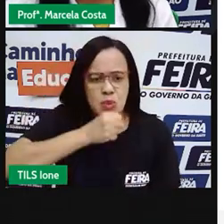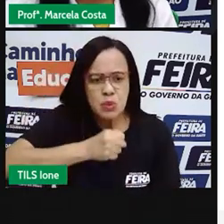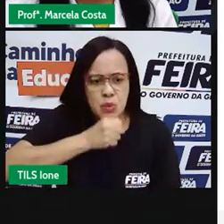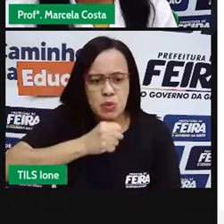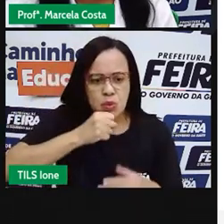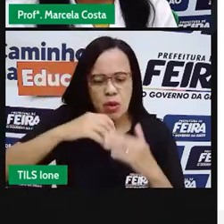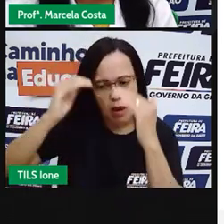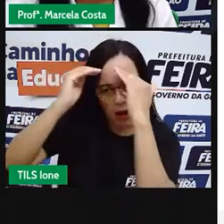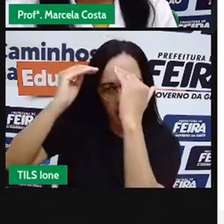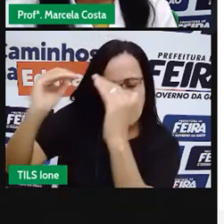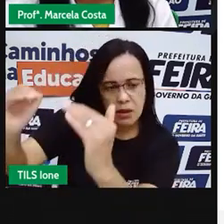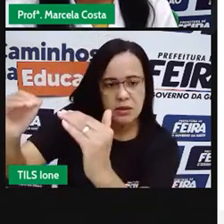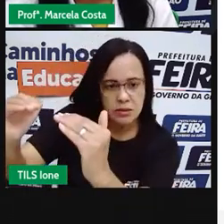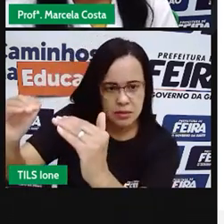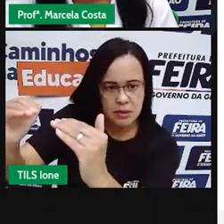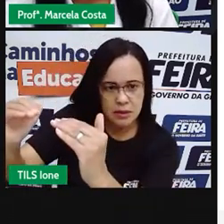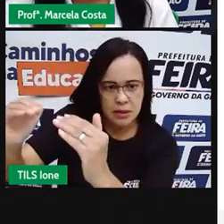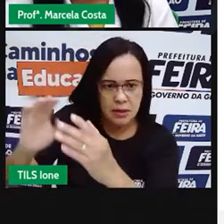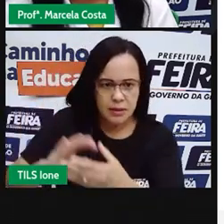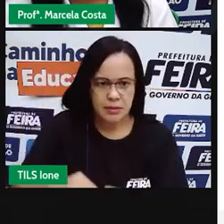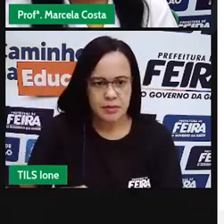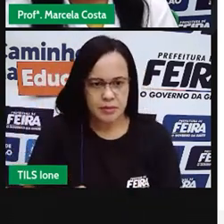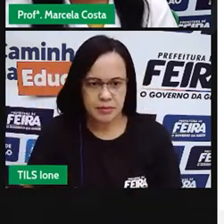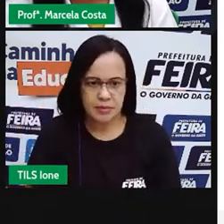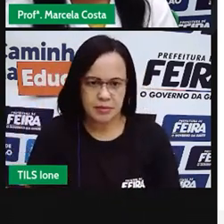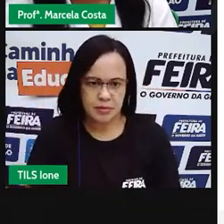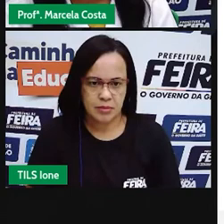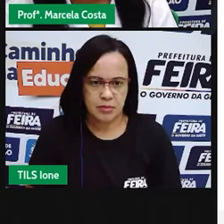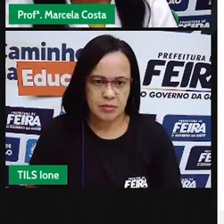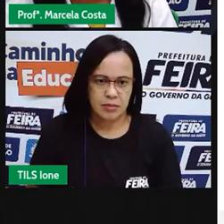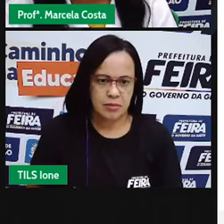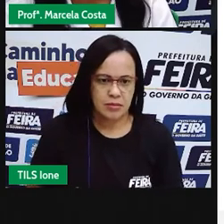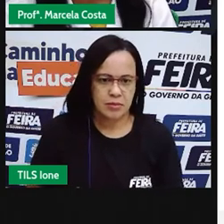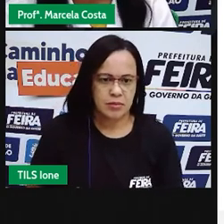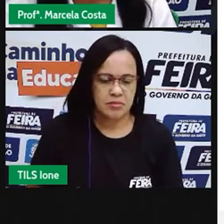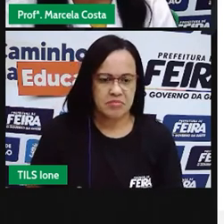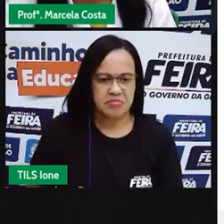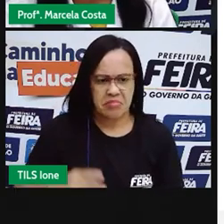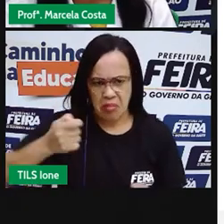coisas necessárias, ouvir atenção,